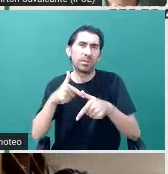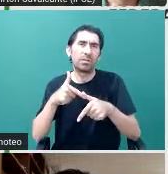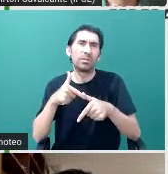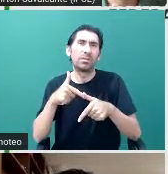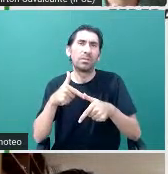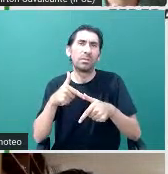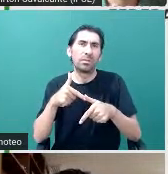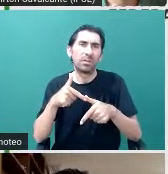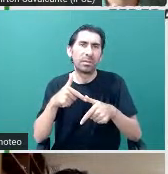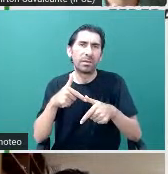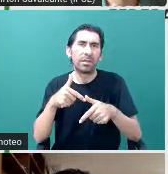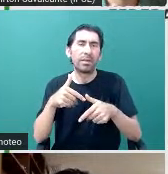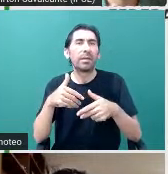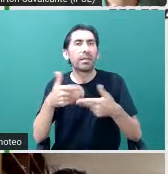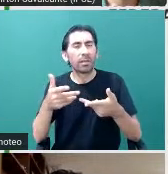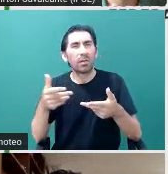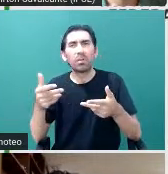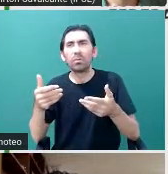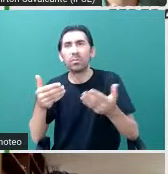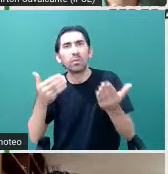tenho uma primeira pergunta.